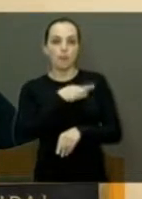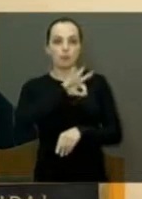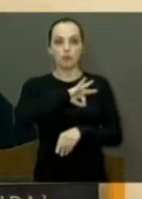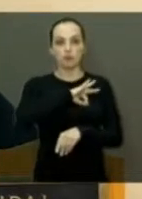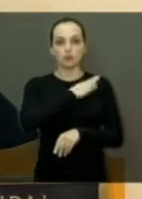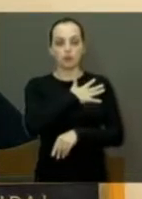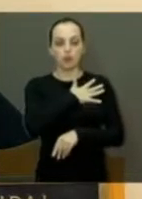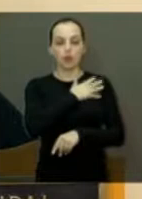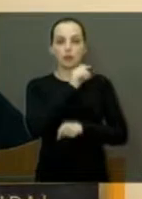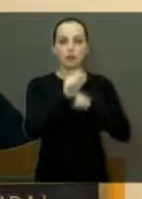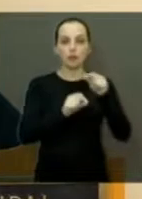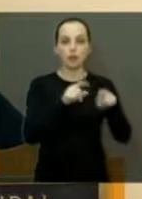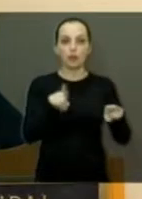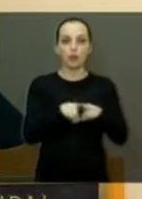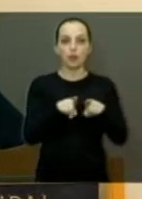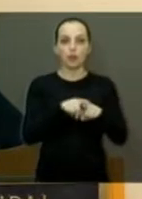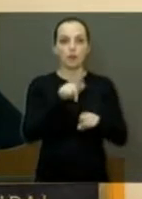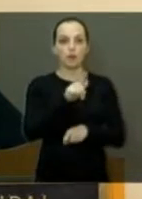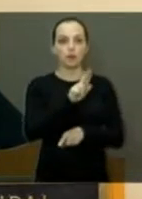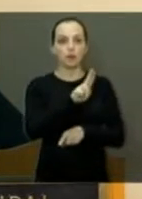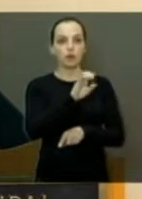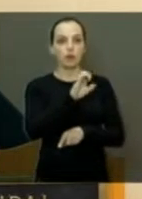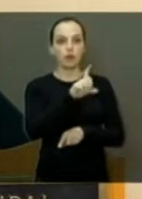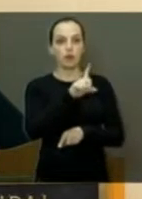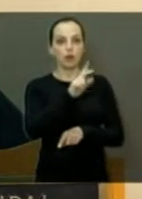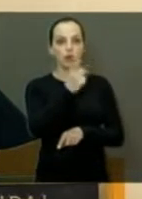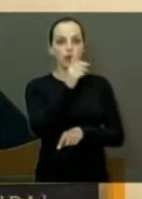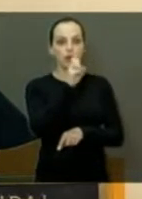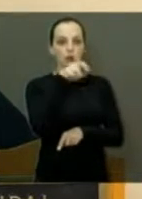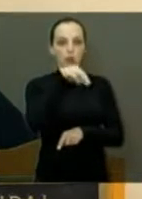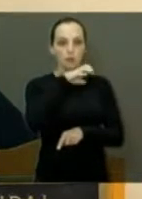e o tenente Guilherme, que está presente hoje.